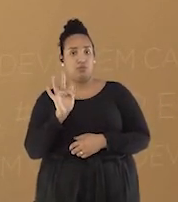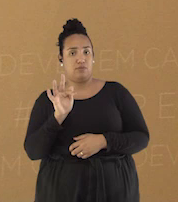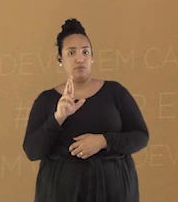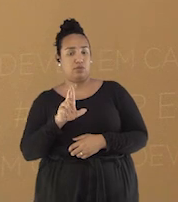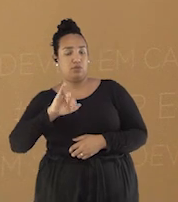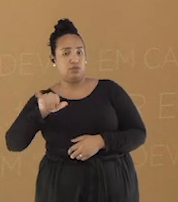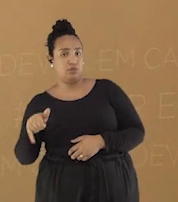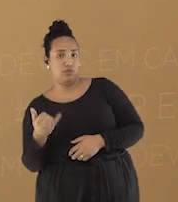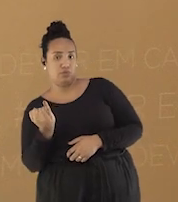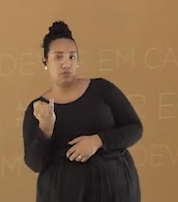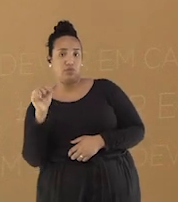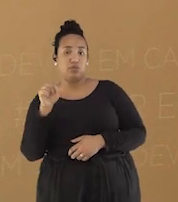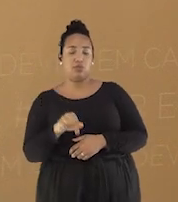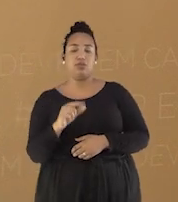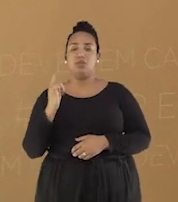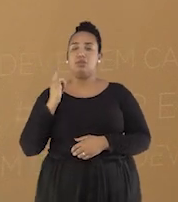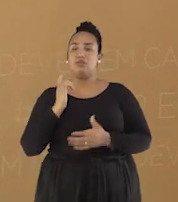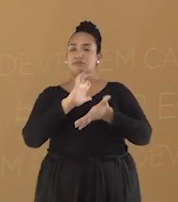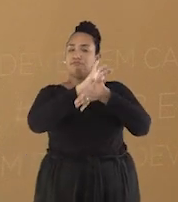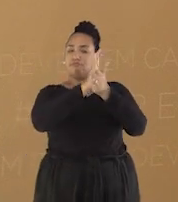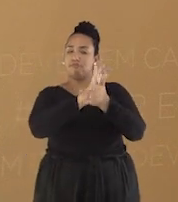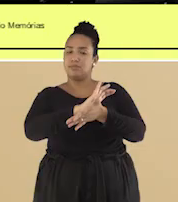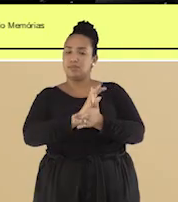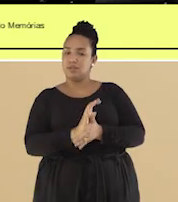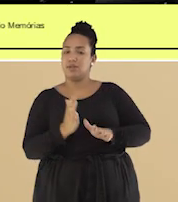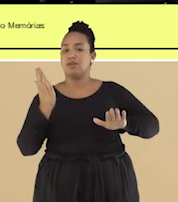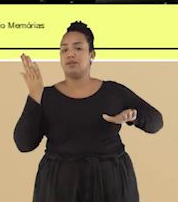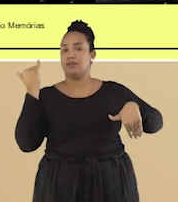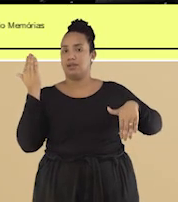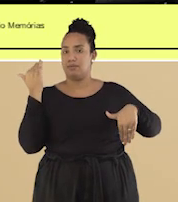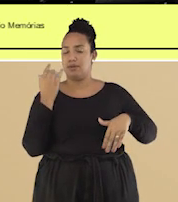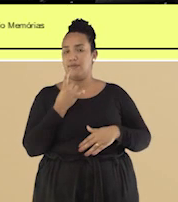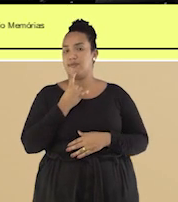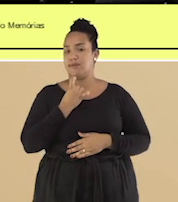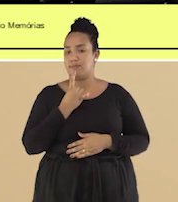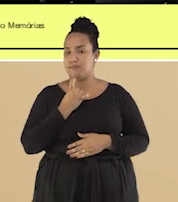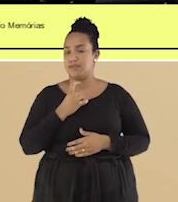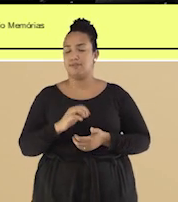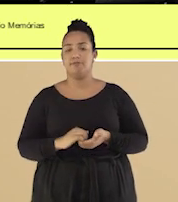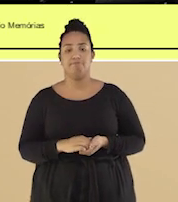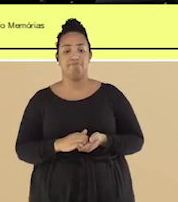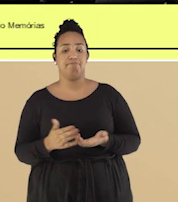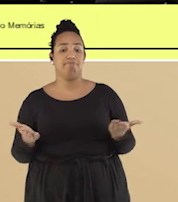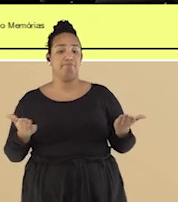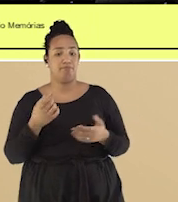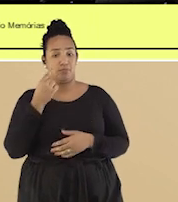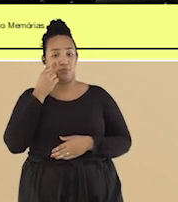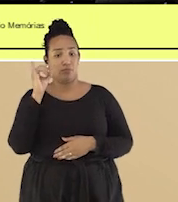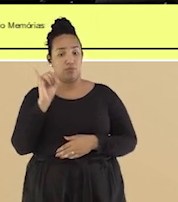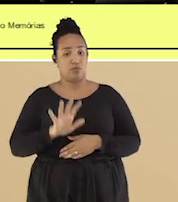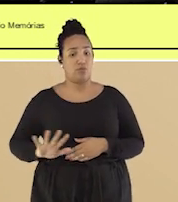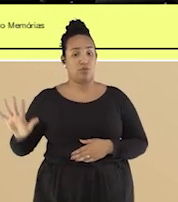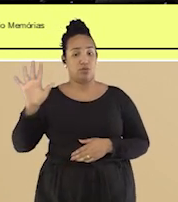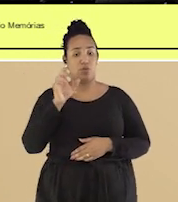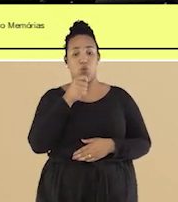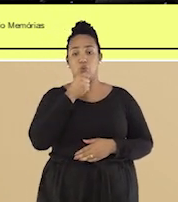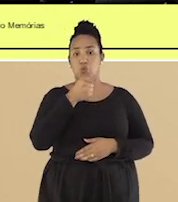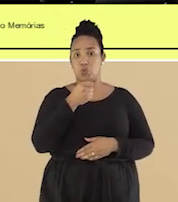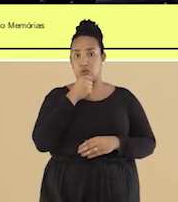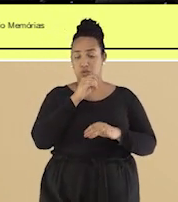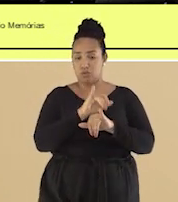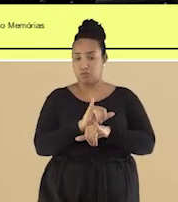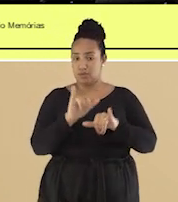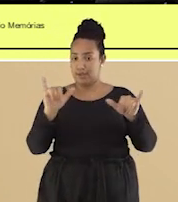episódio conhecido como Massacre da Praia Vermelha. Como podemos ver na imagem, um jornal da época noticiou